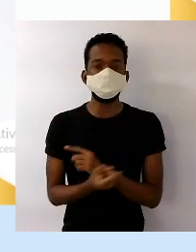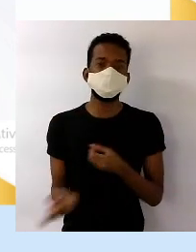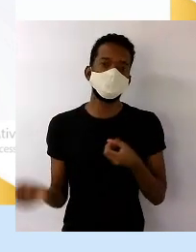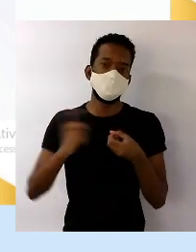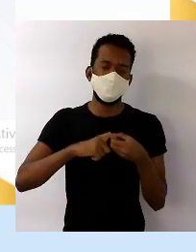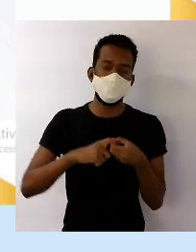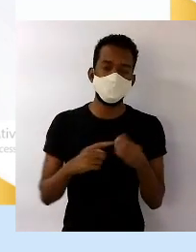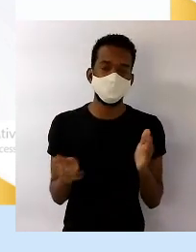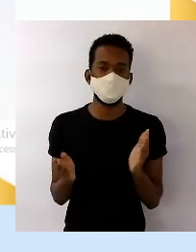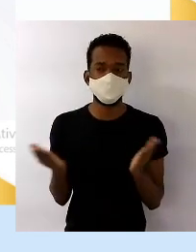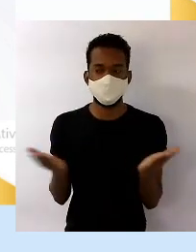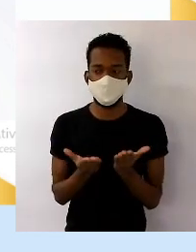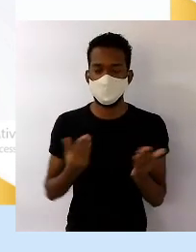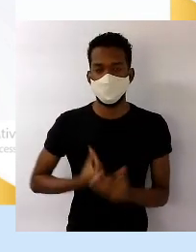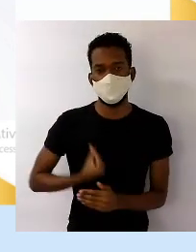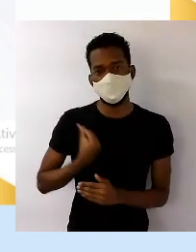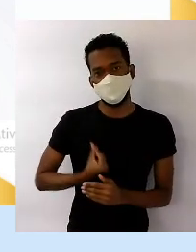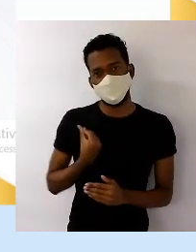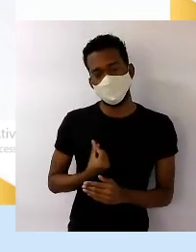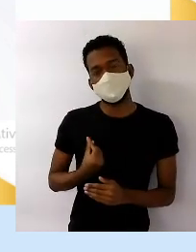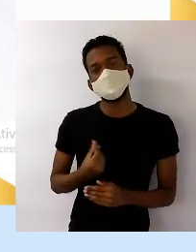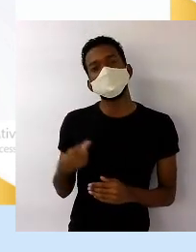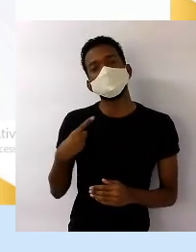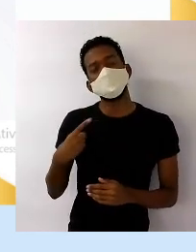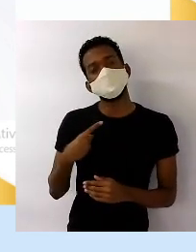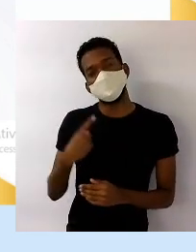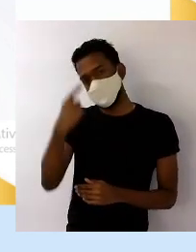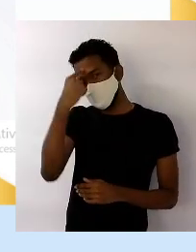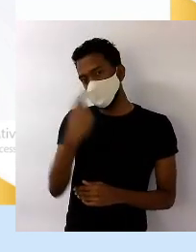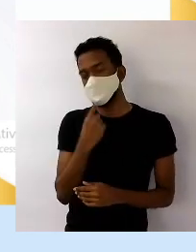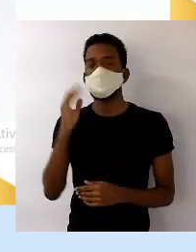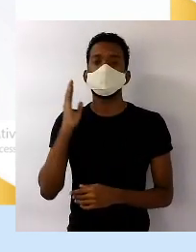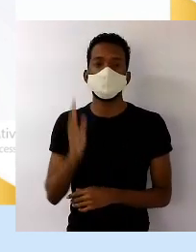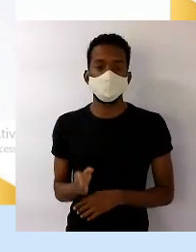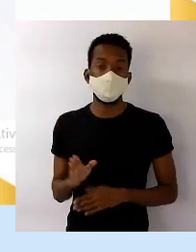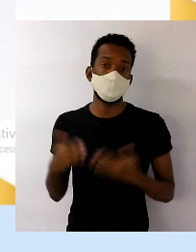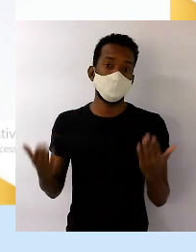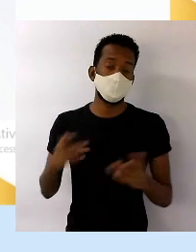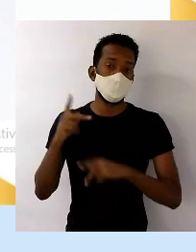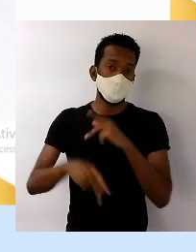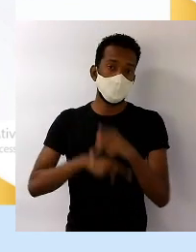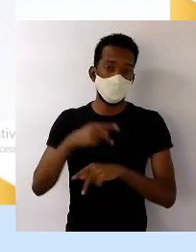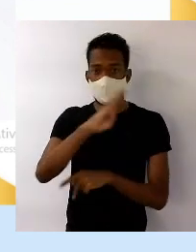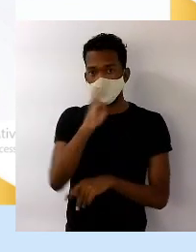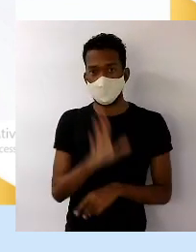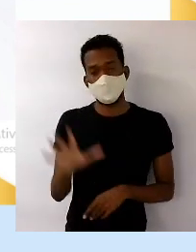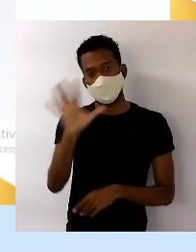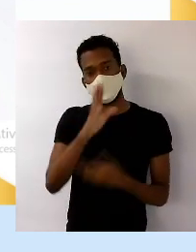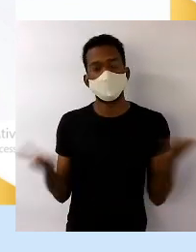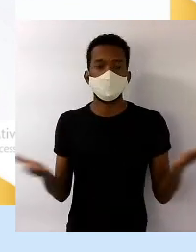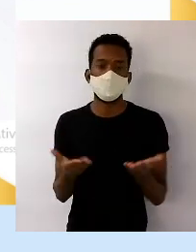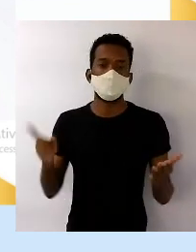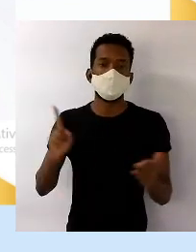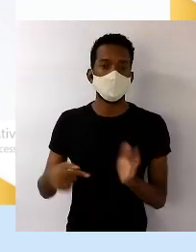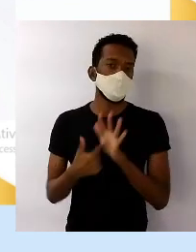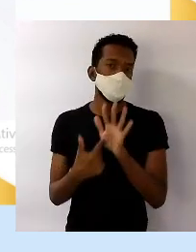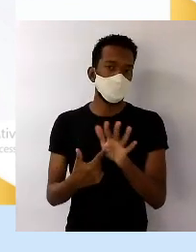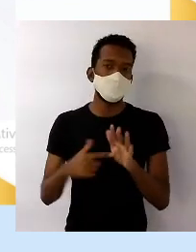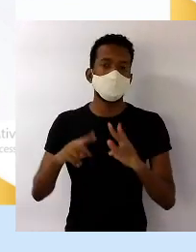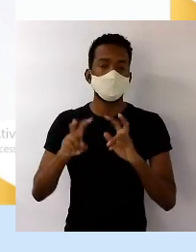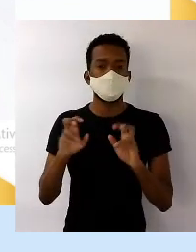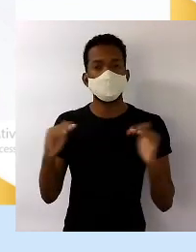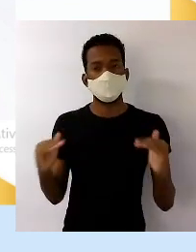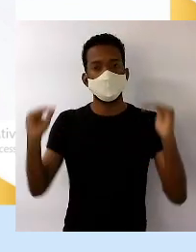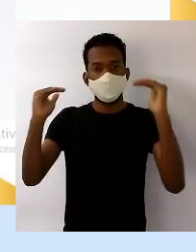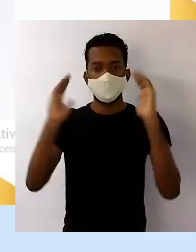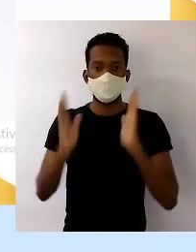atualidade agora ser esse perfil. A população brasileira hoje é caracterizada como uma população adulta.